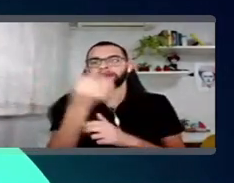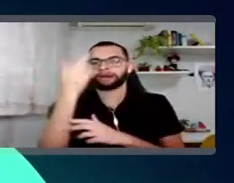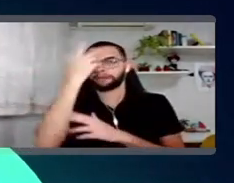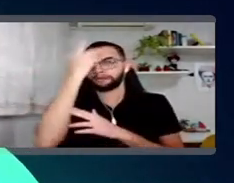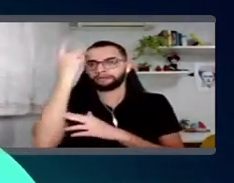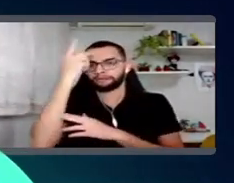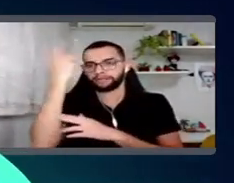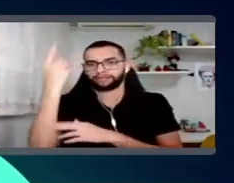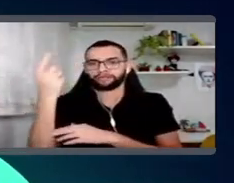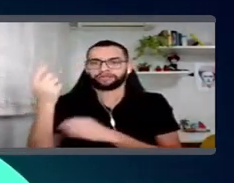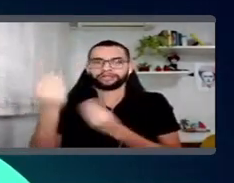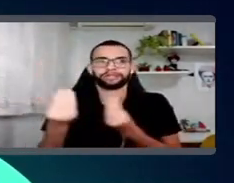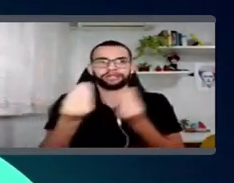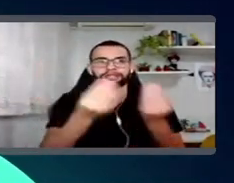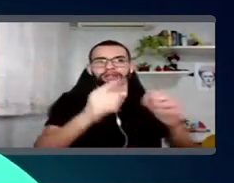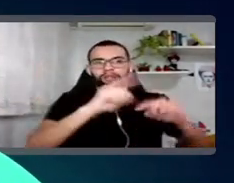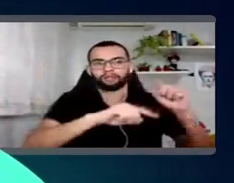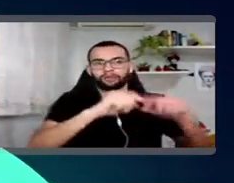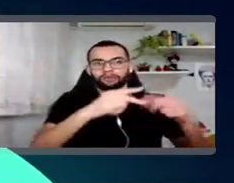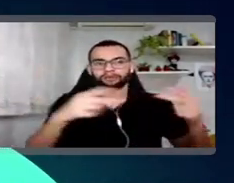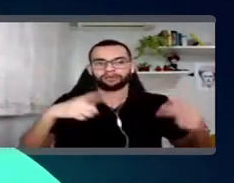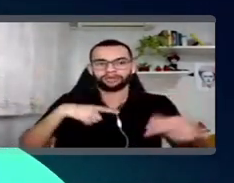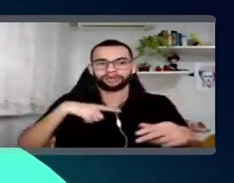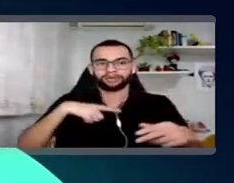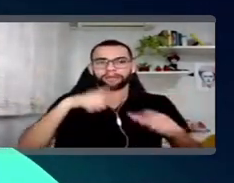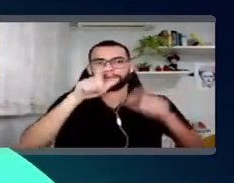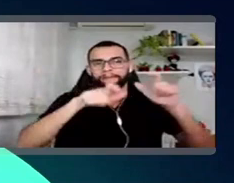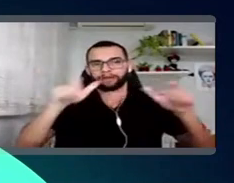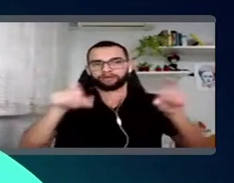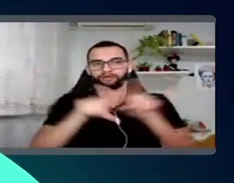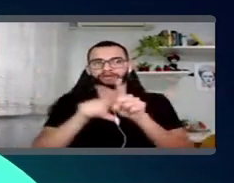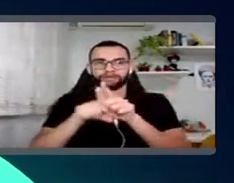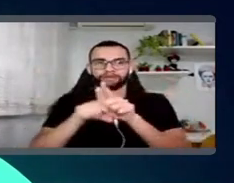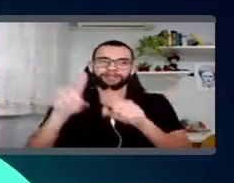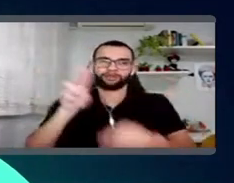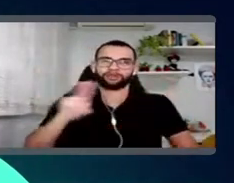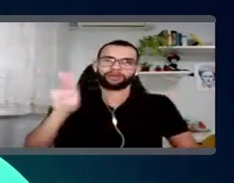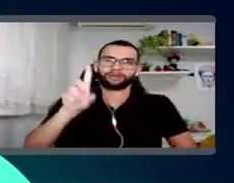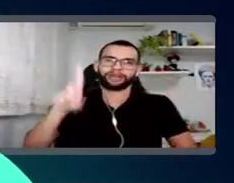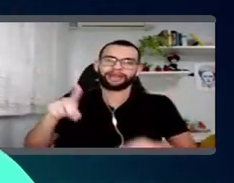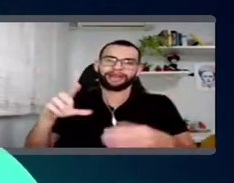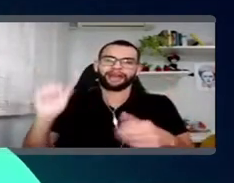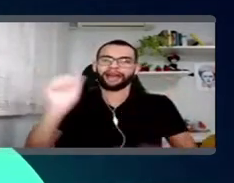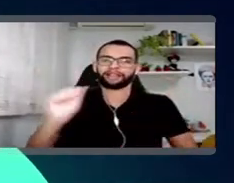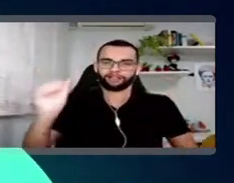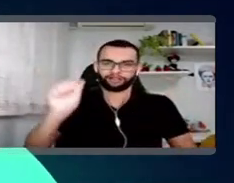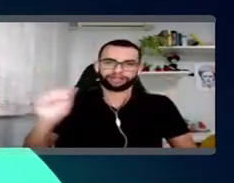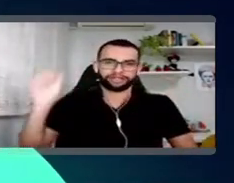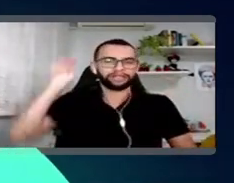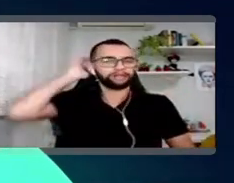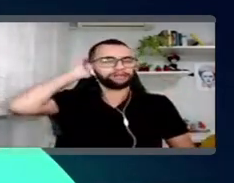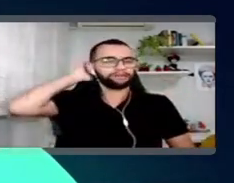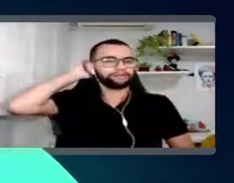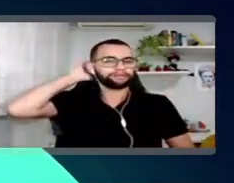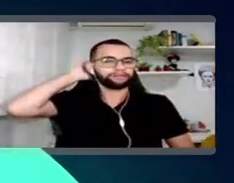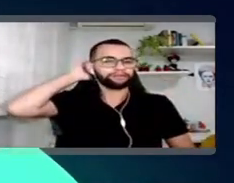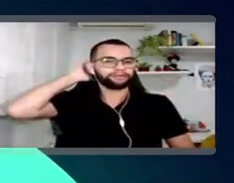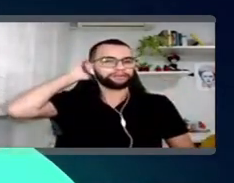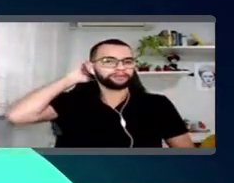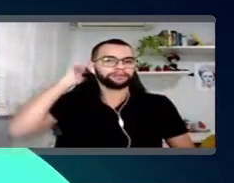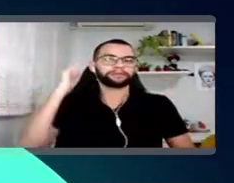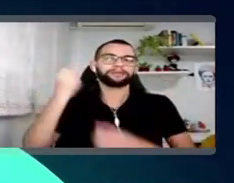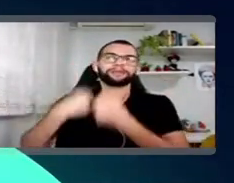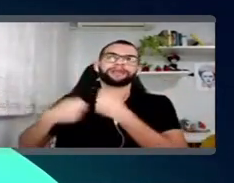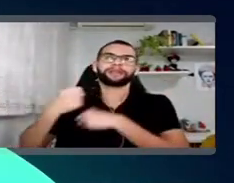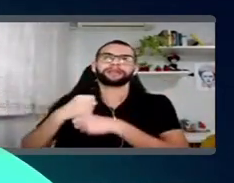Um time de 44 mil pessoas aqui, que a gente se chama de associados. E no ano de 2021, a gente teve 55,3 bilhões de